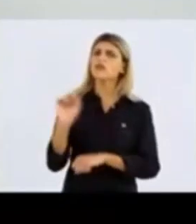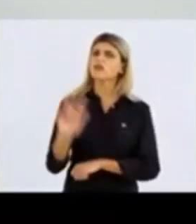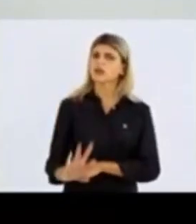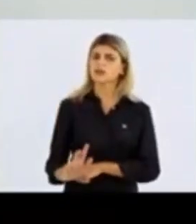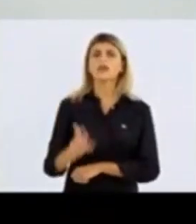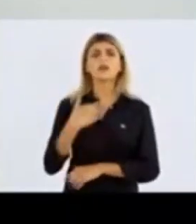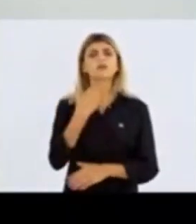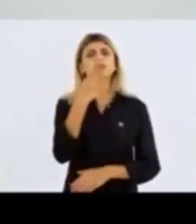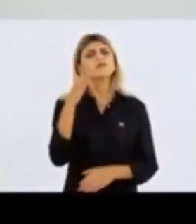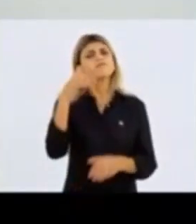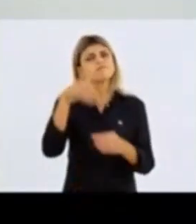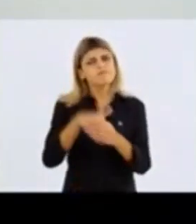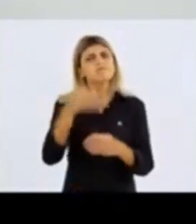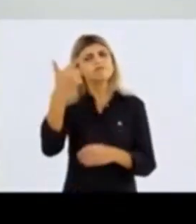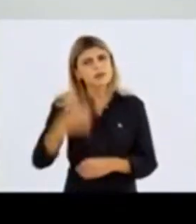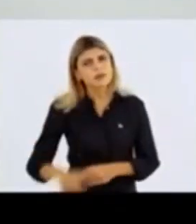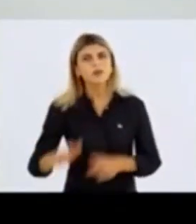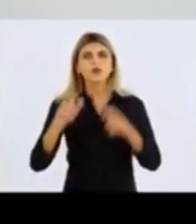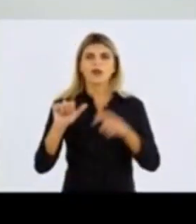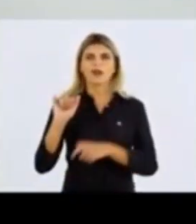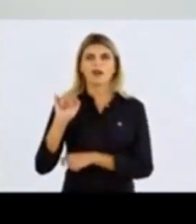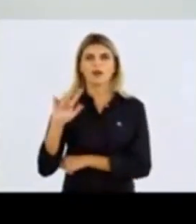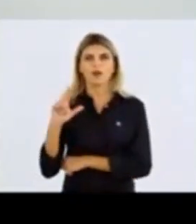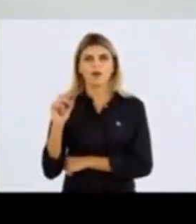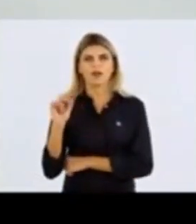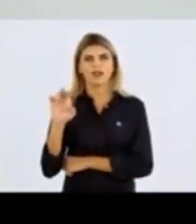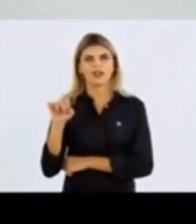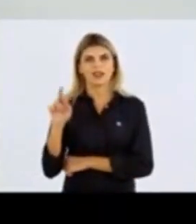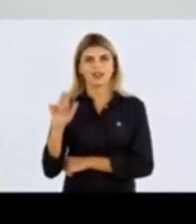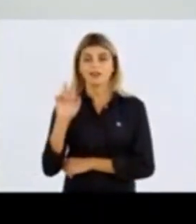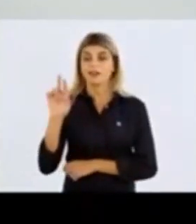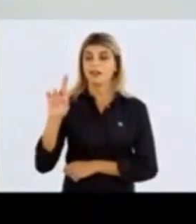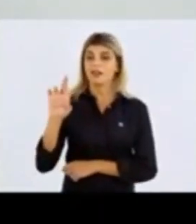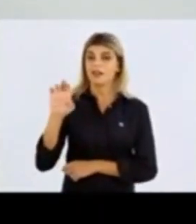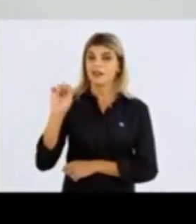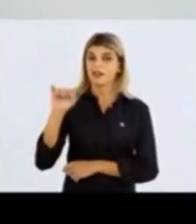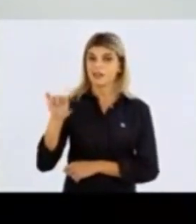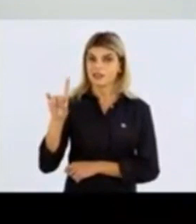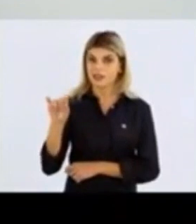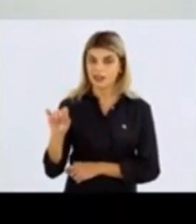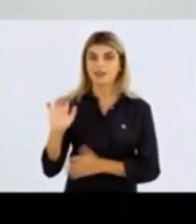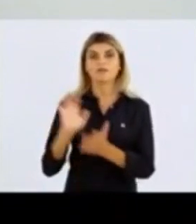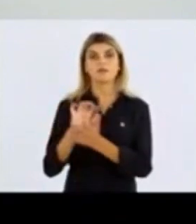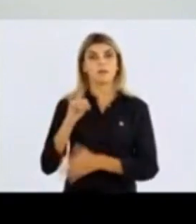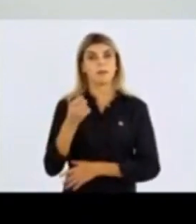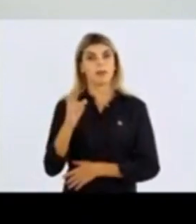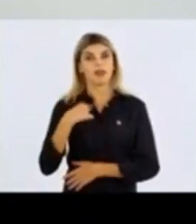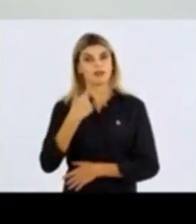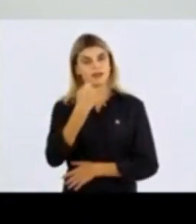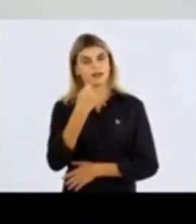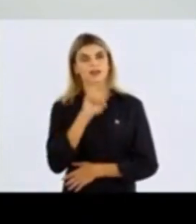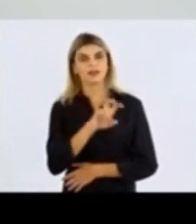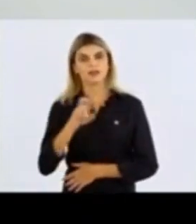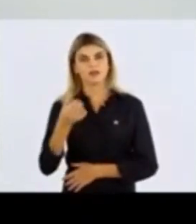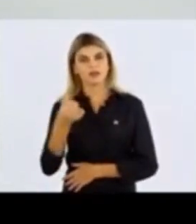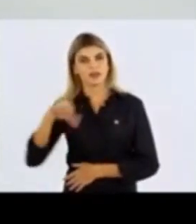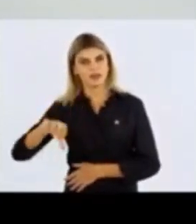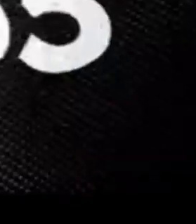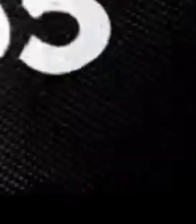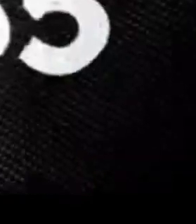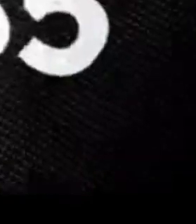cinco mandatos e peço seu voto para representar a região das Agulhas Negras. Rezende, Itatiaia, Porto Real e Quartiz. Pedra,